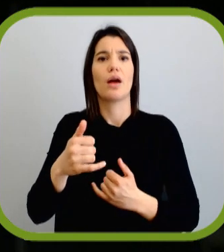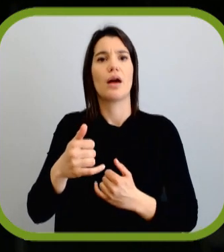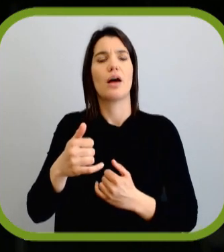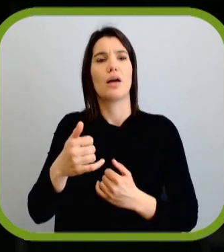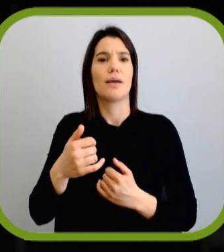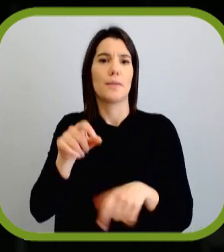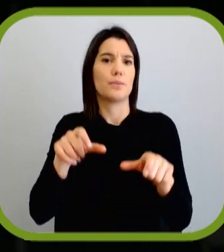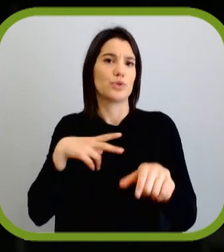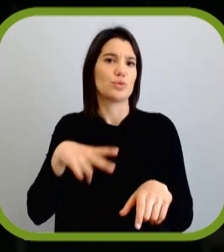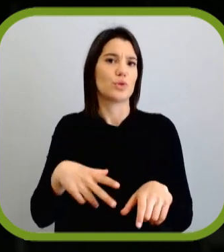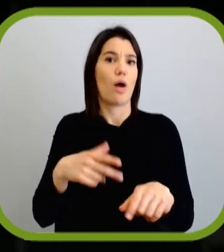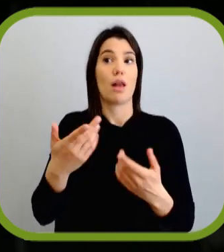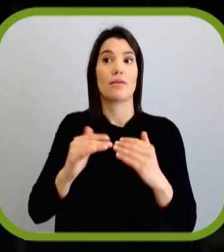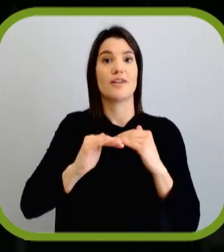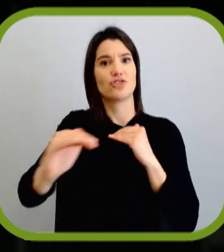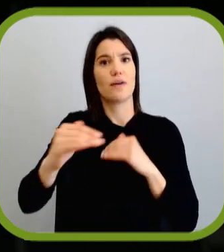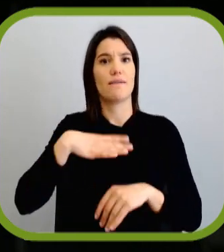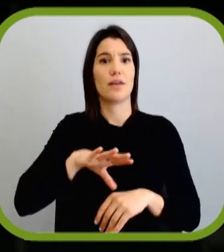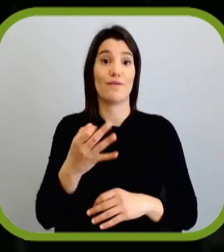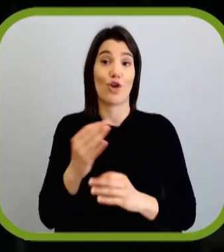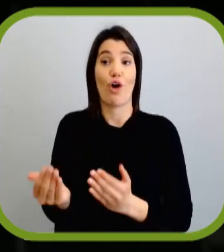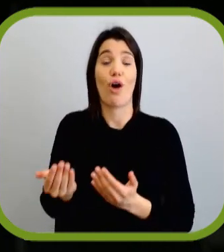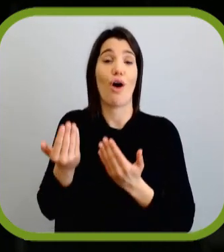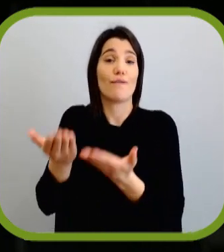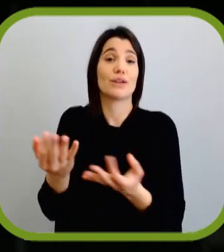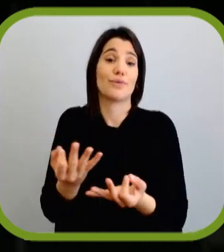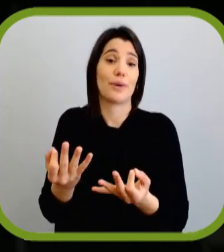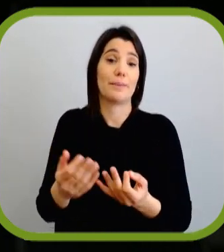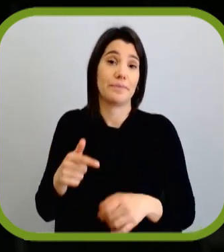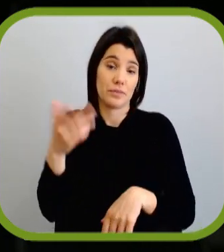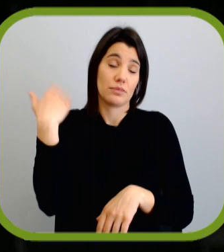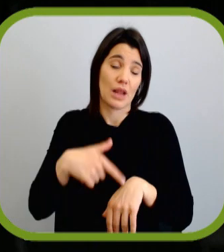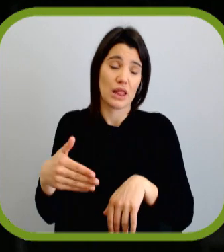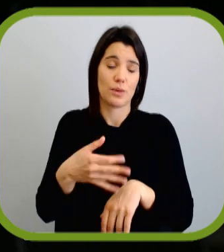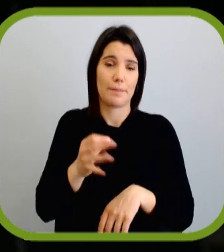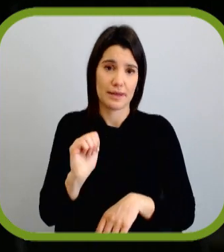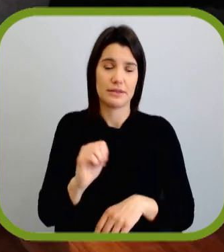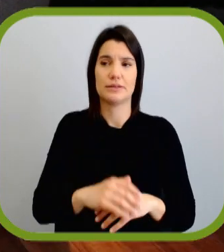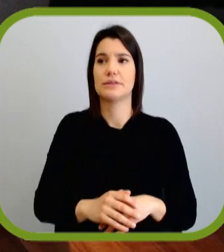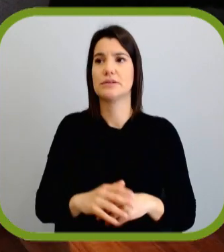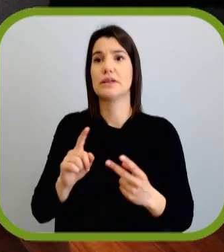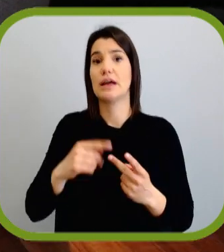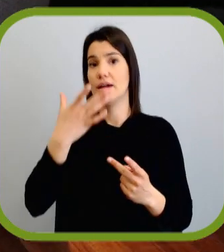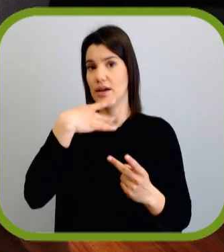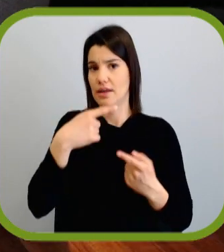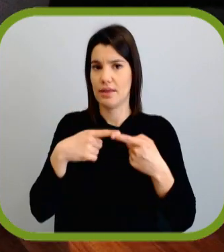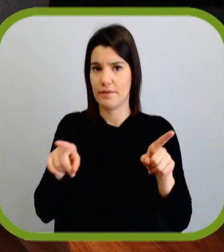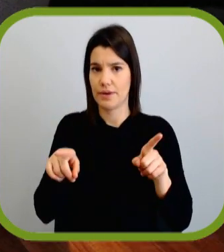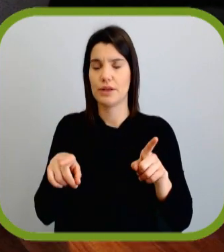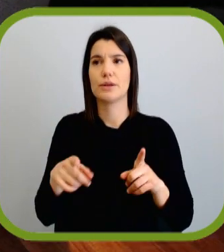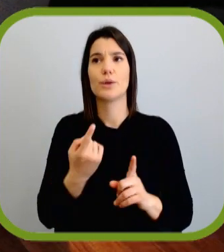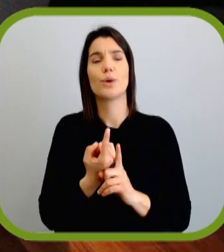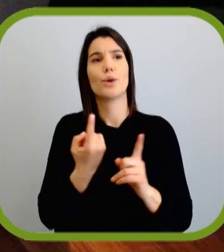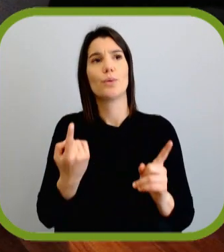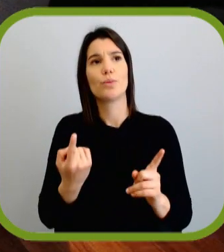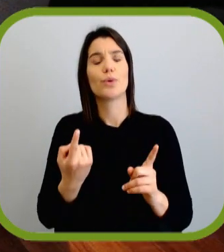portanto queriam uma coisa estabilizada, e foi essa oferta que foi feita, na altura, pelo Partido Socialista. No caso de Cavaco Silva, é uma situação